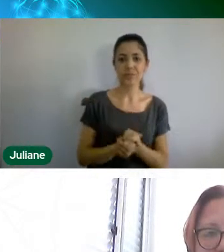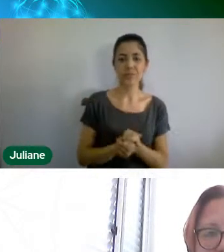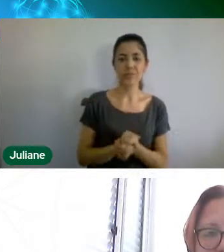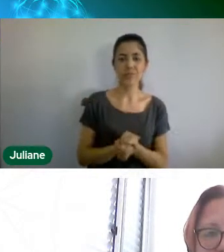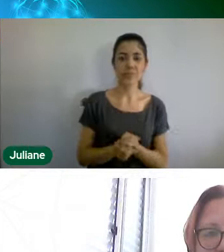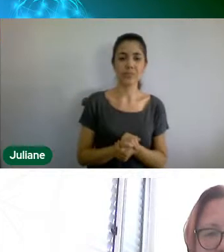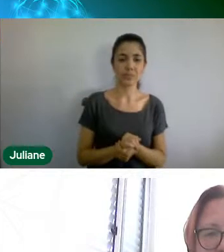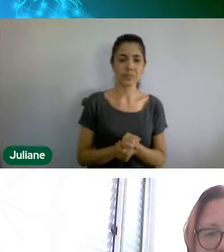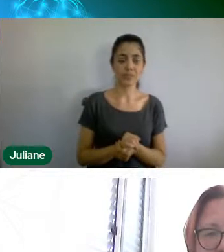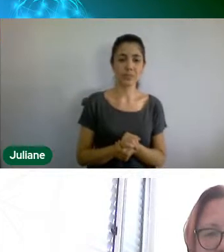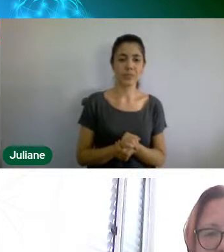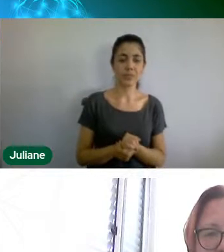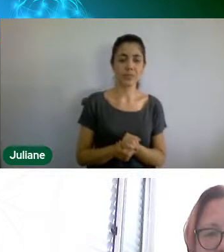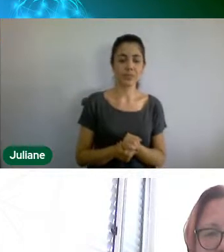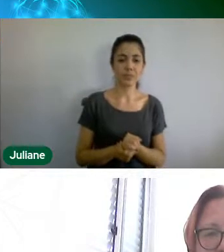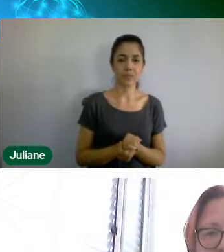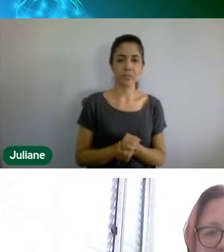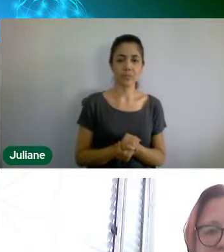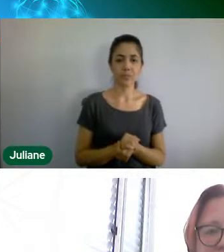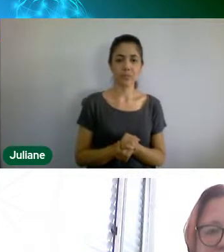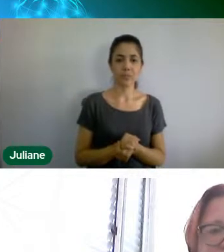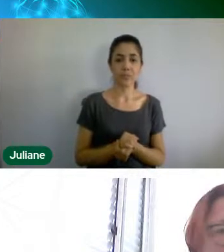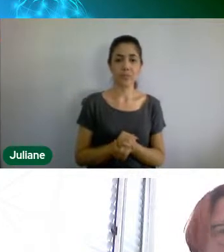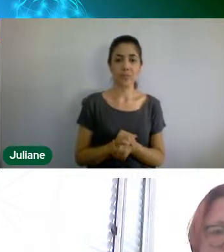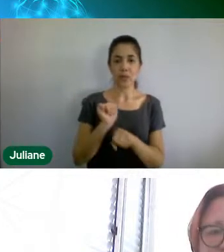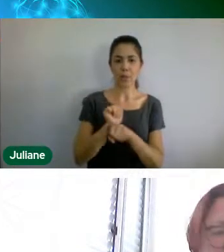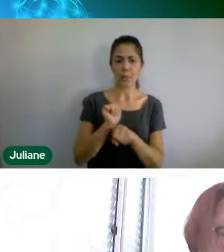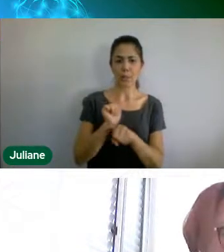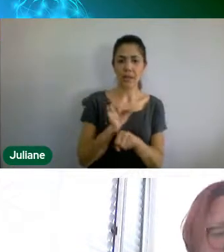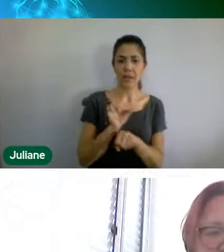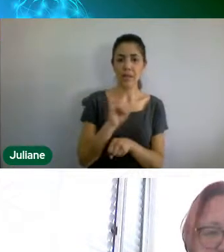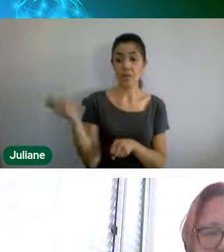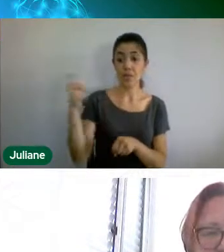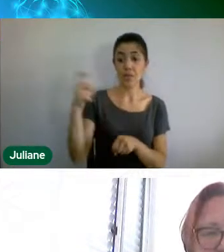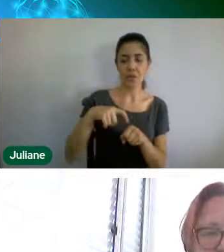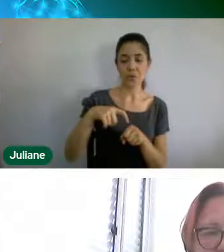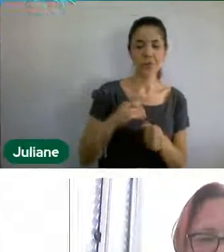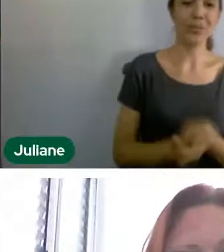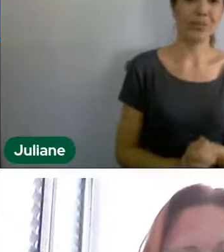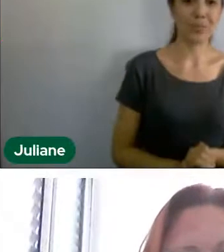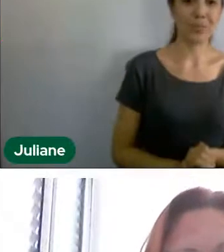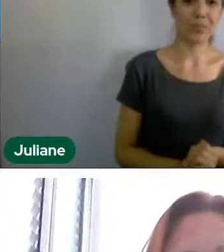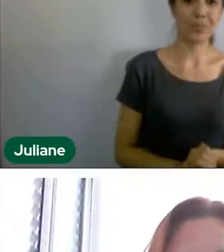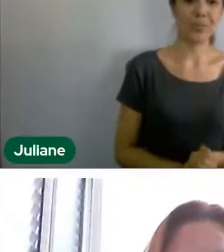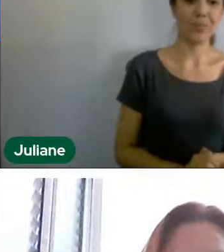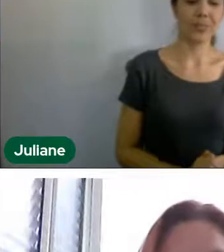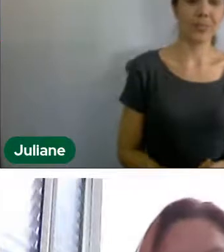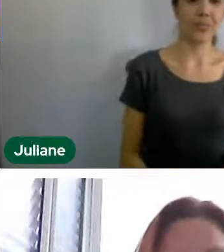não vou ver se ela volta, está travando, calma,